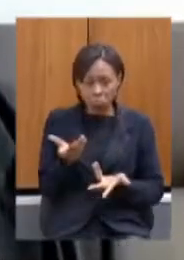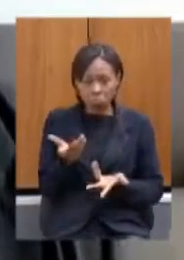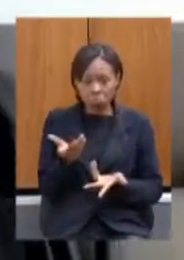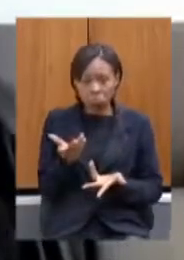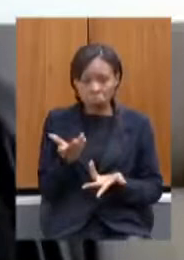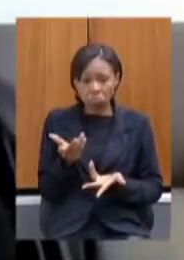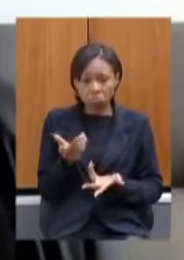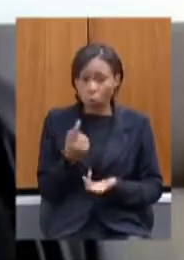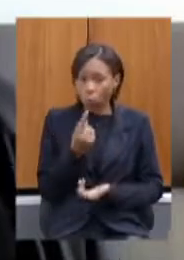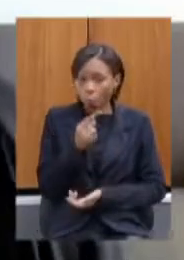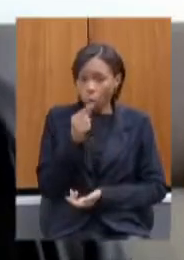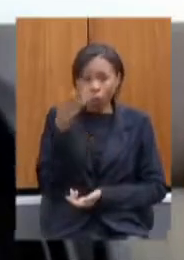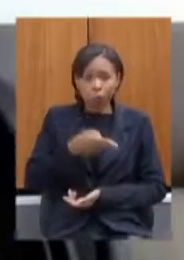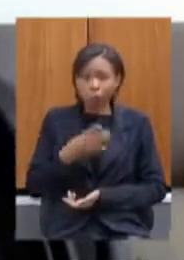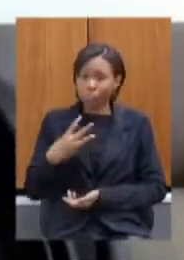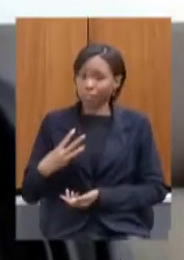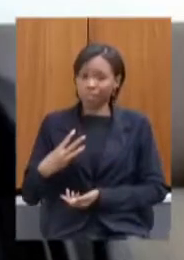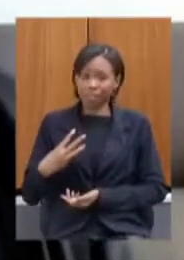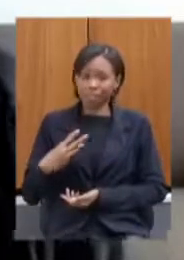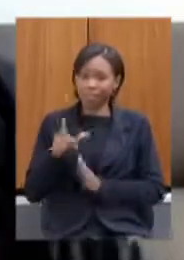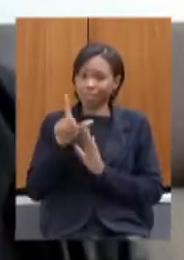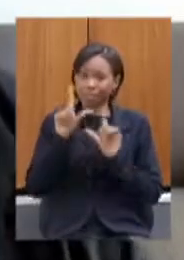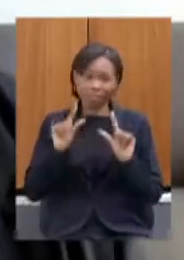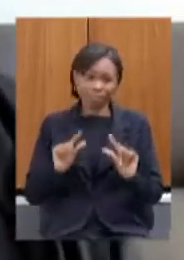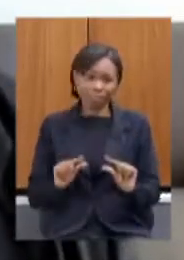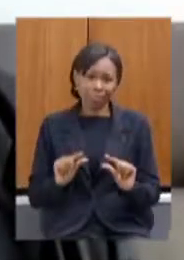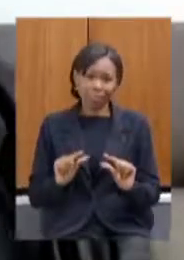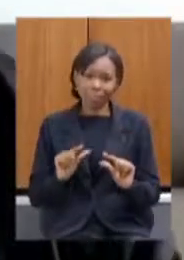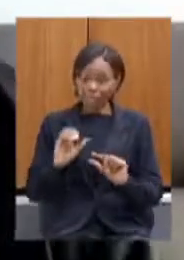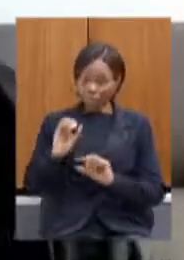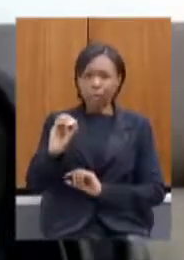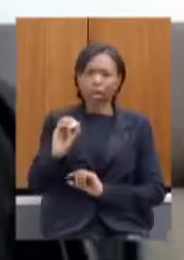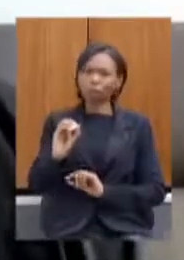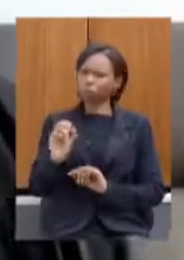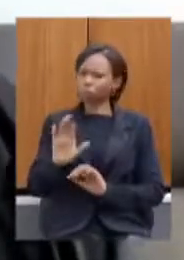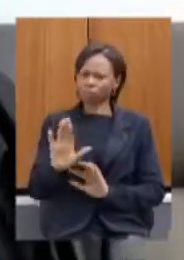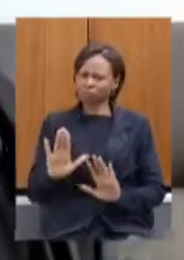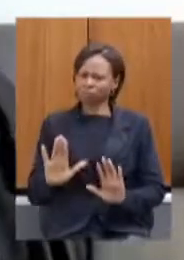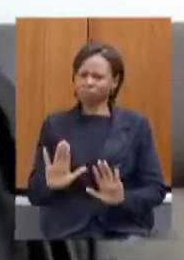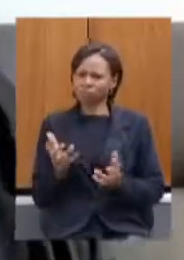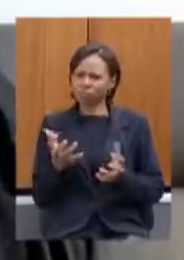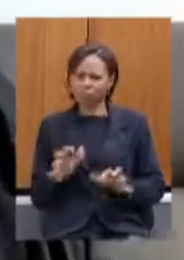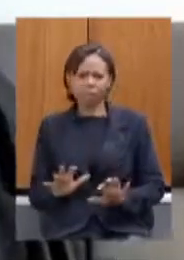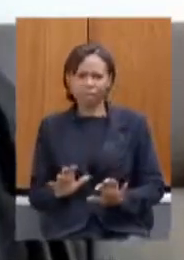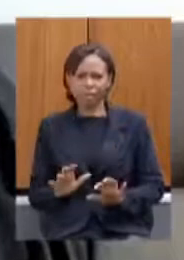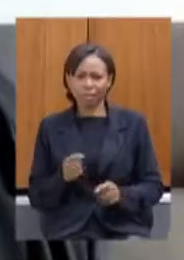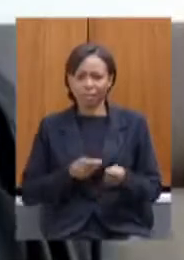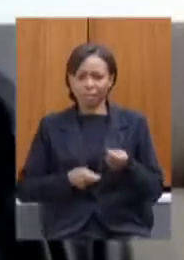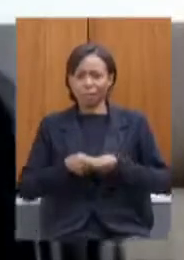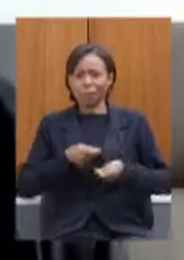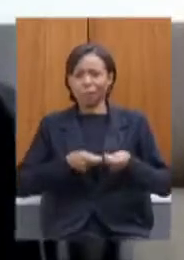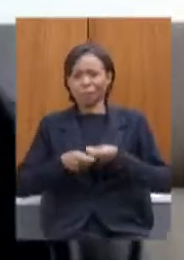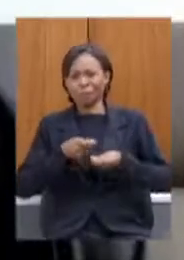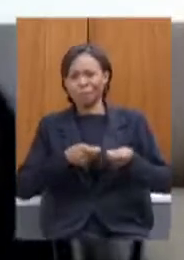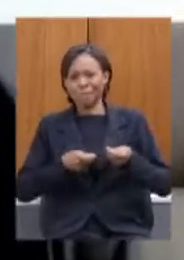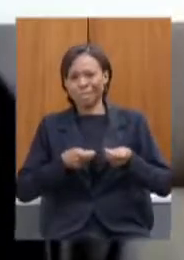para um terço para um terço eu não quero zerar nós não temos uma economia tão madura que possamos zerar